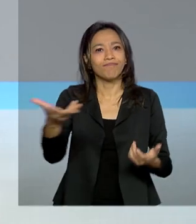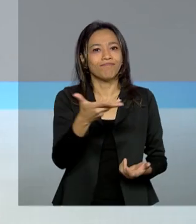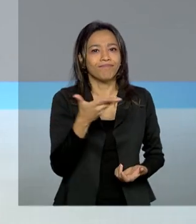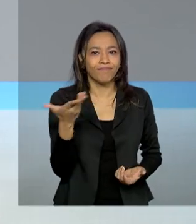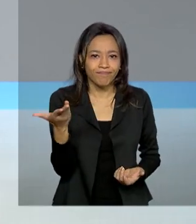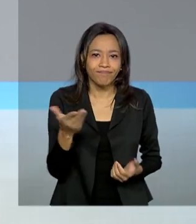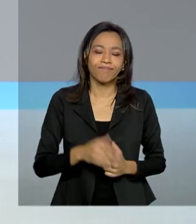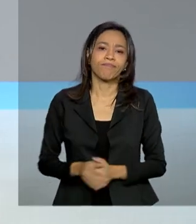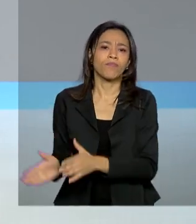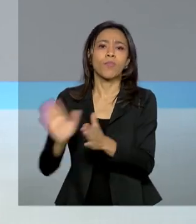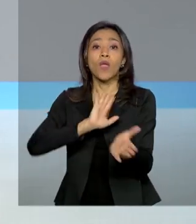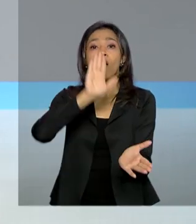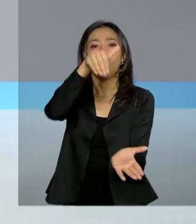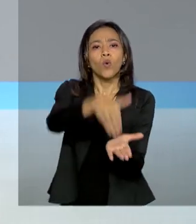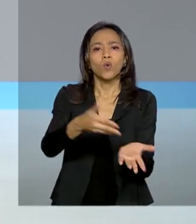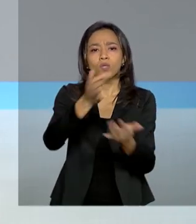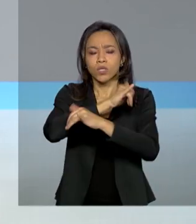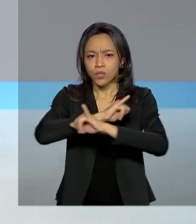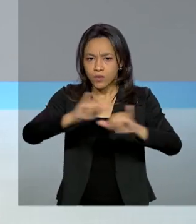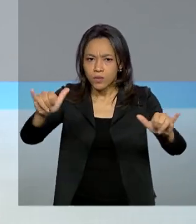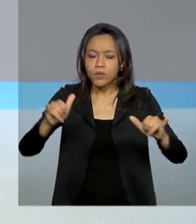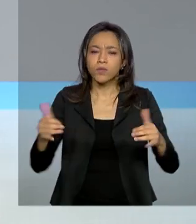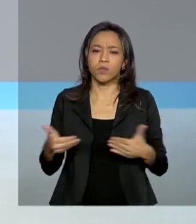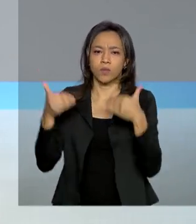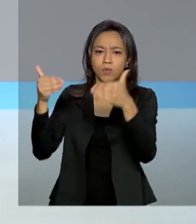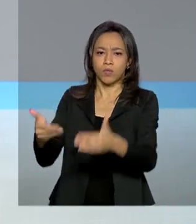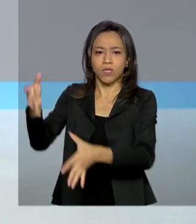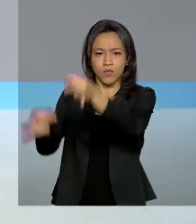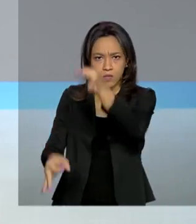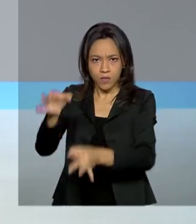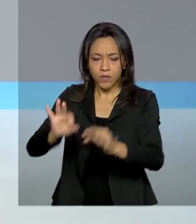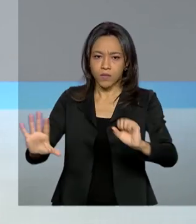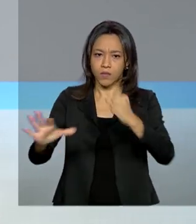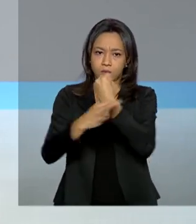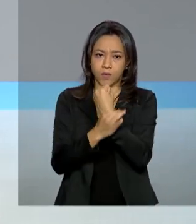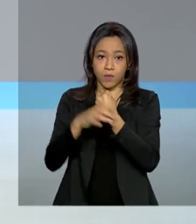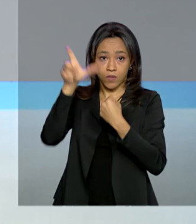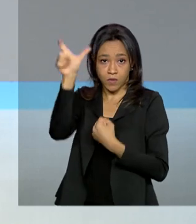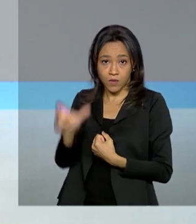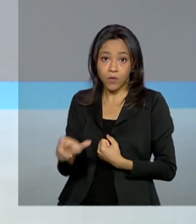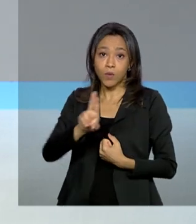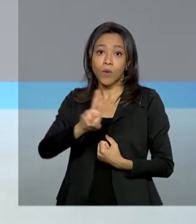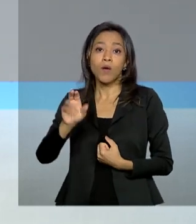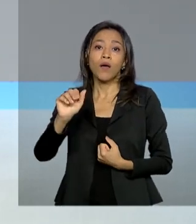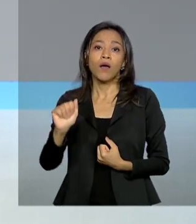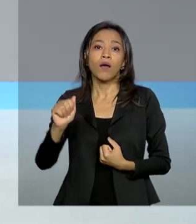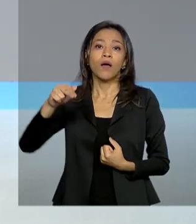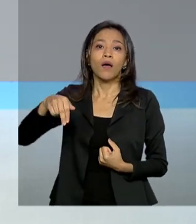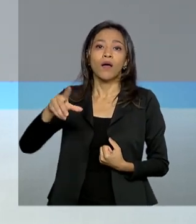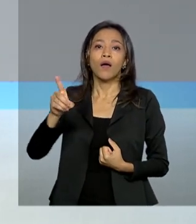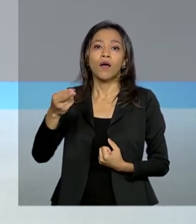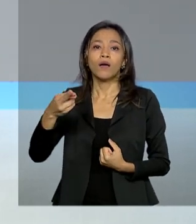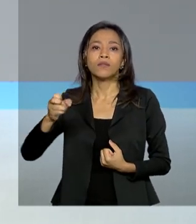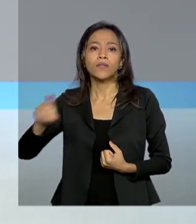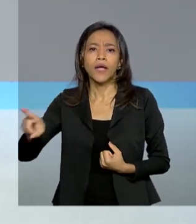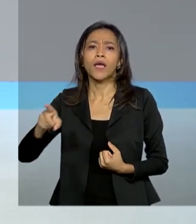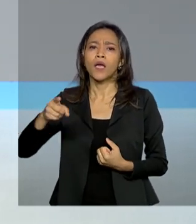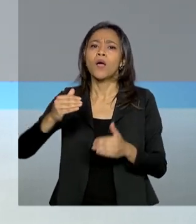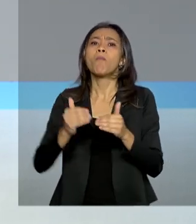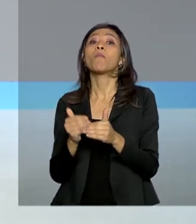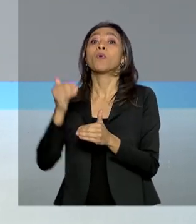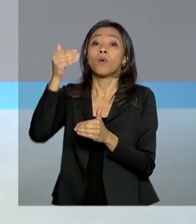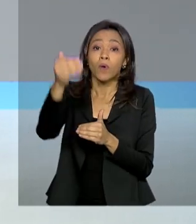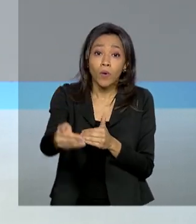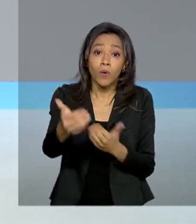Agora uma última informação. O ministro da Justiça e Segurança Pública, André Luiz Mendonça, prorrogou o uso da Força Nacional para